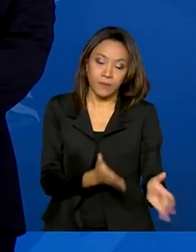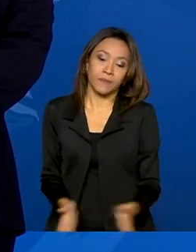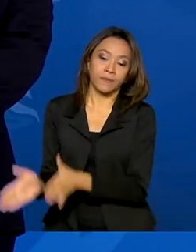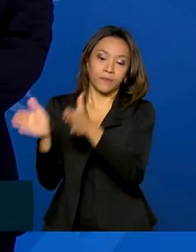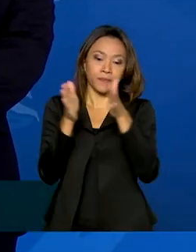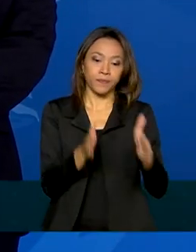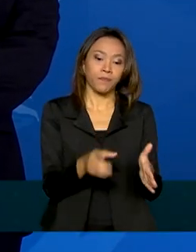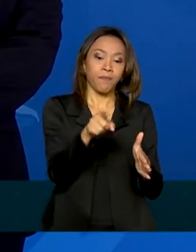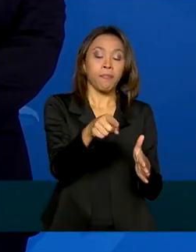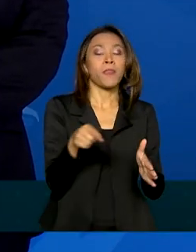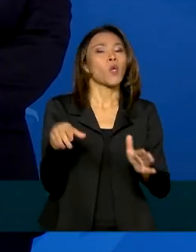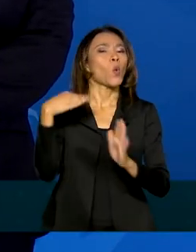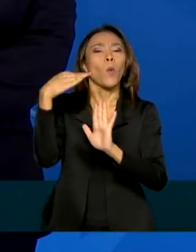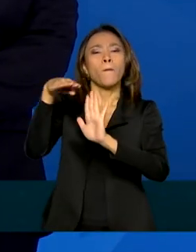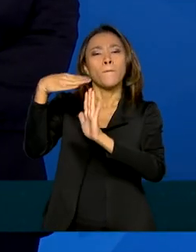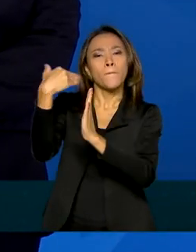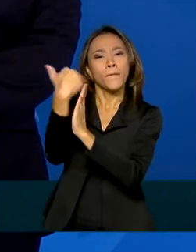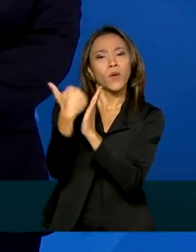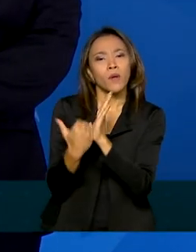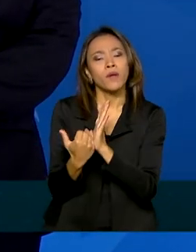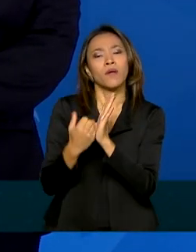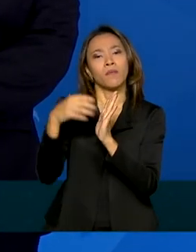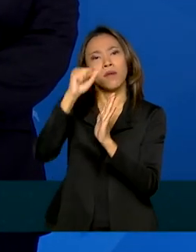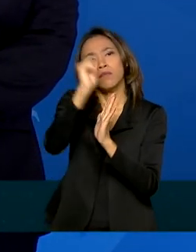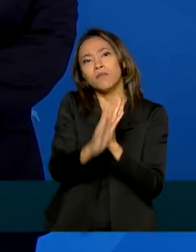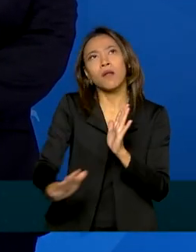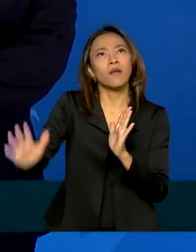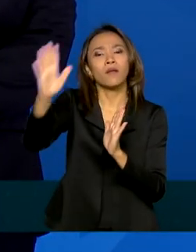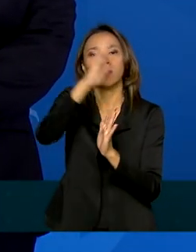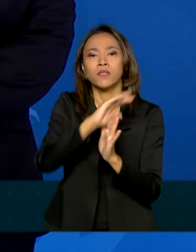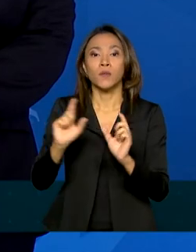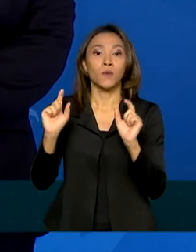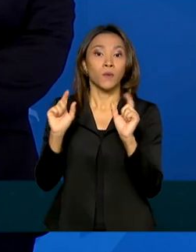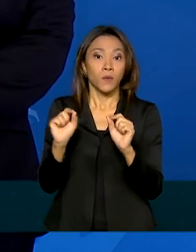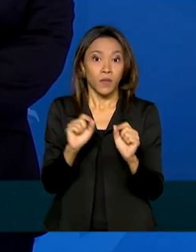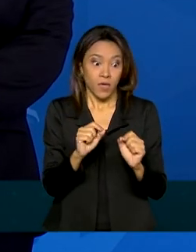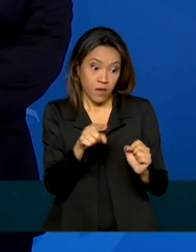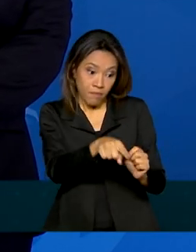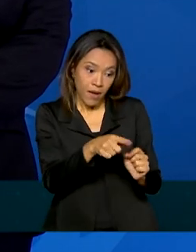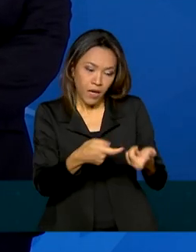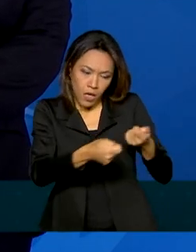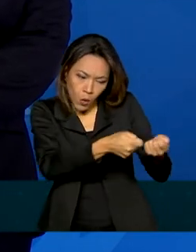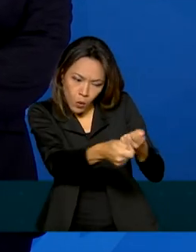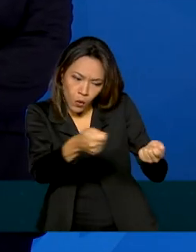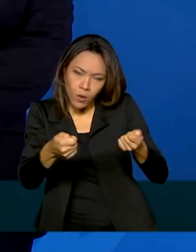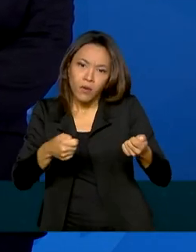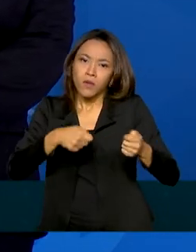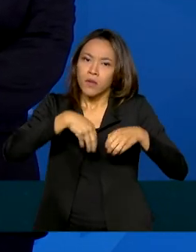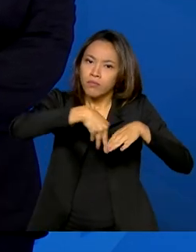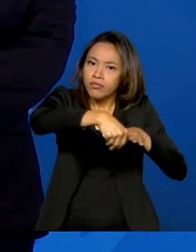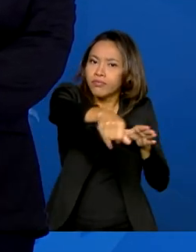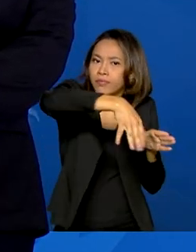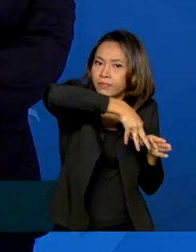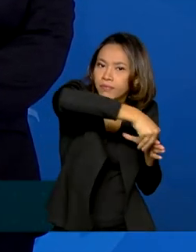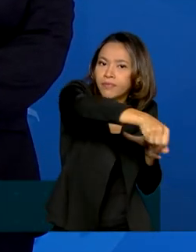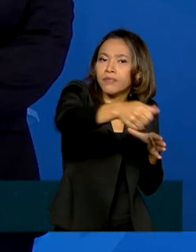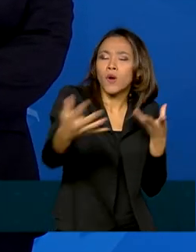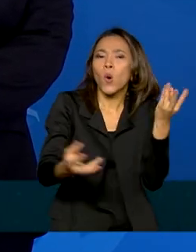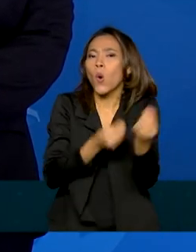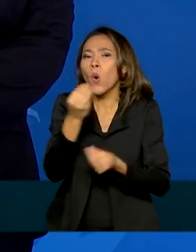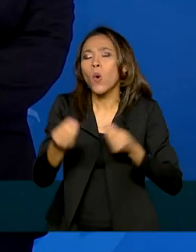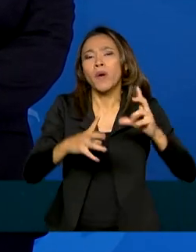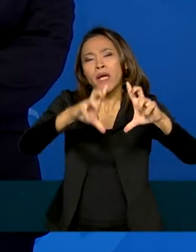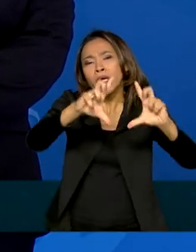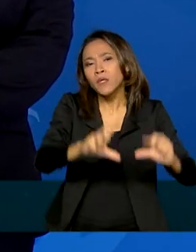de fertilizantes envolvendo a produção de forma mais econômica no território nacional, como diminuir a